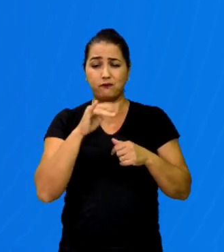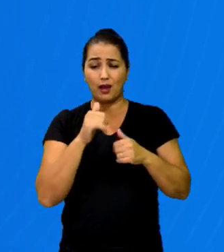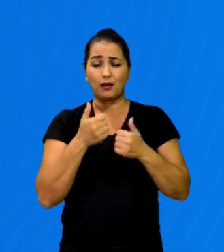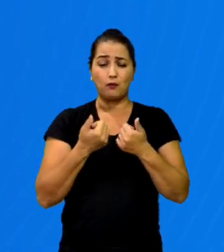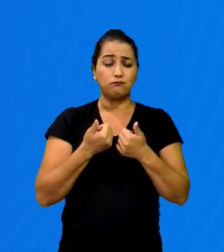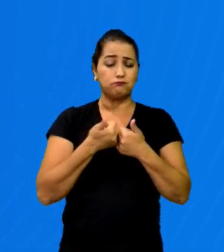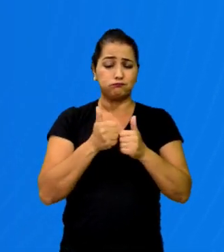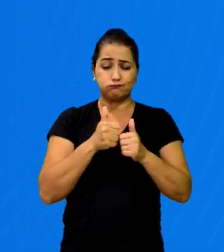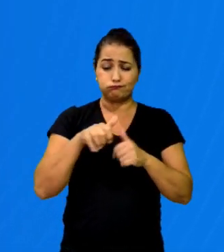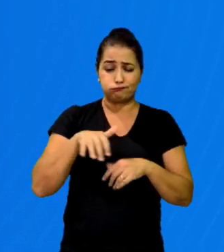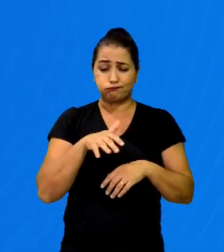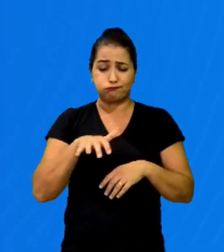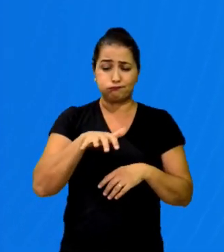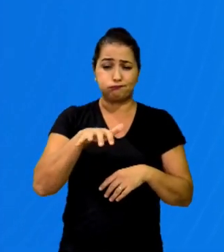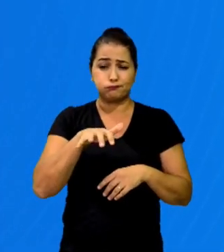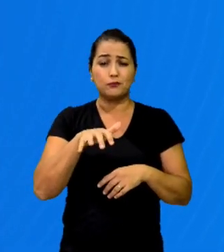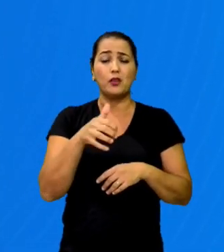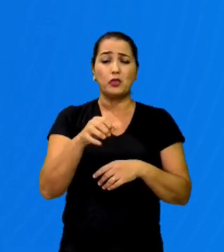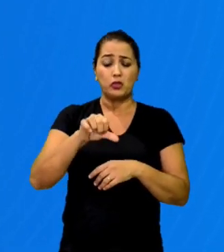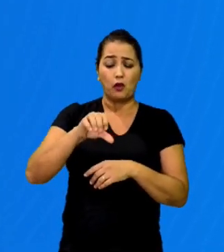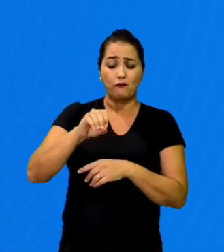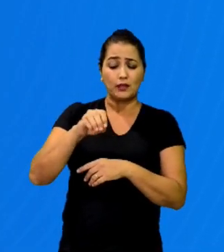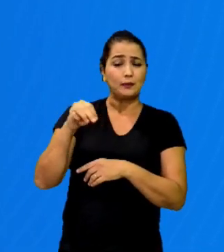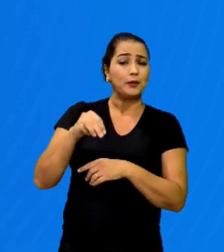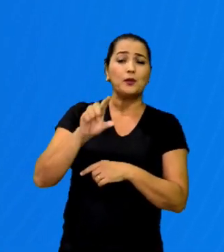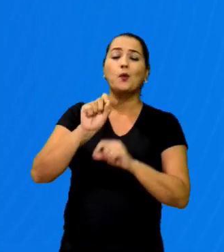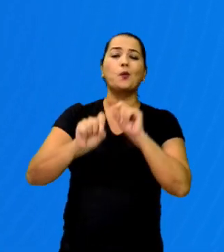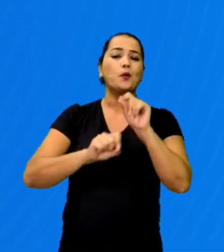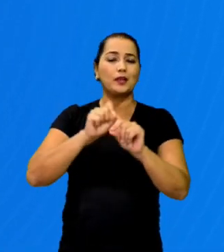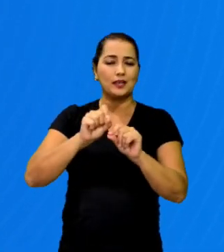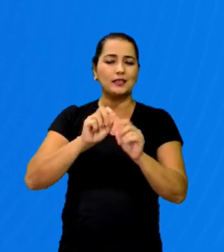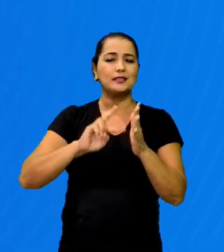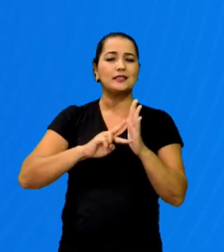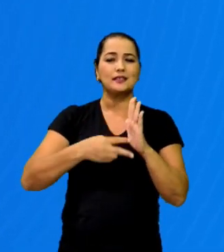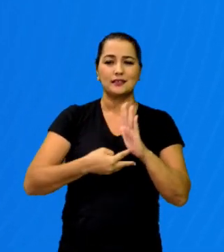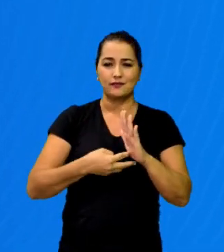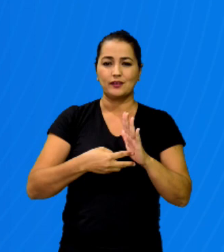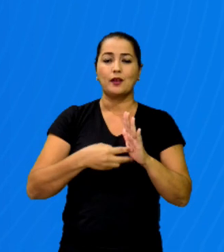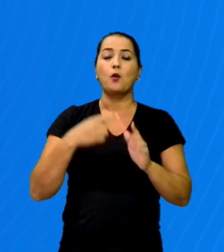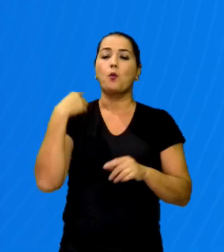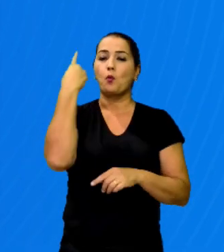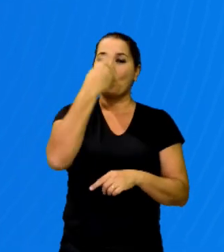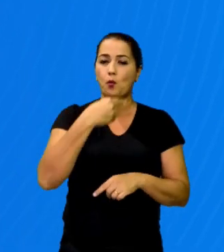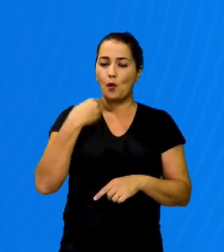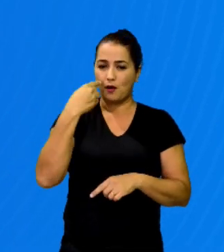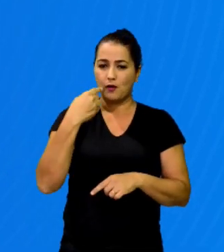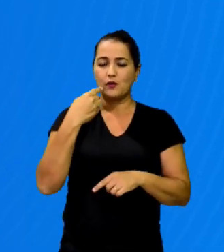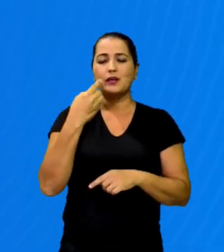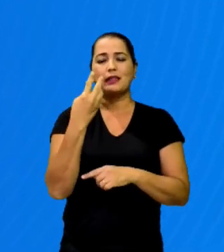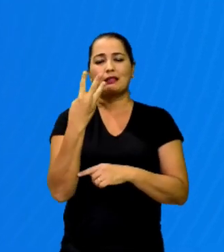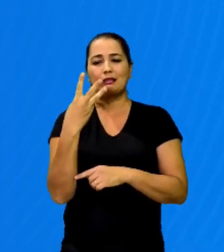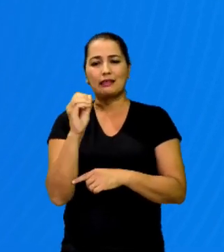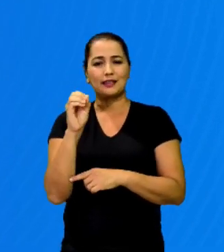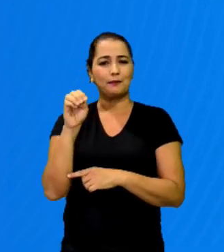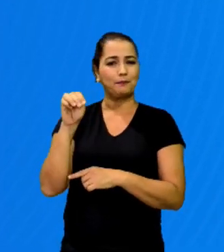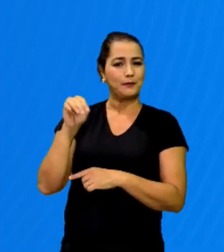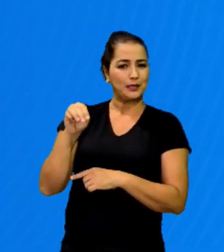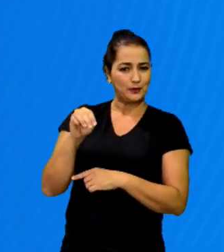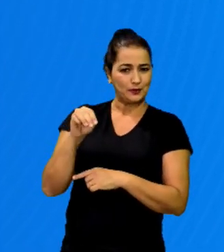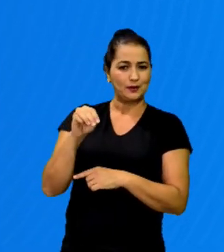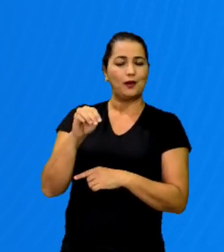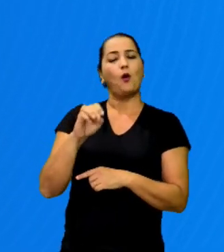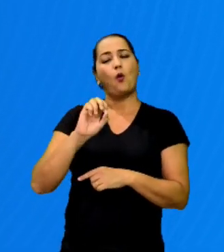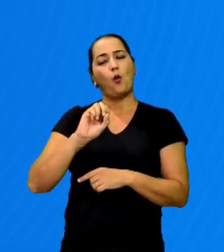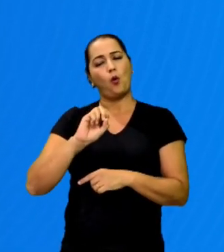minutos, estamos dizendo que levará uma hora e 30 minutos, ou uma hora e